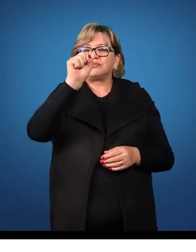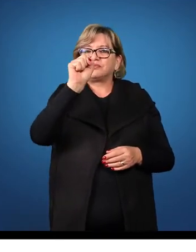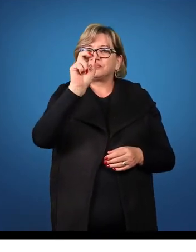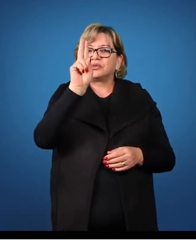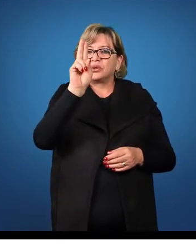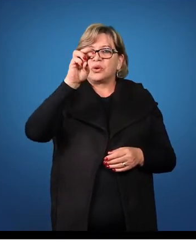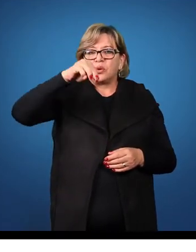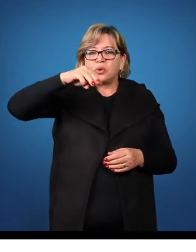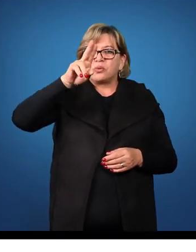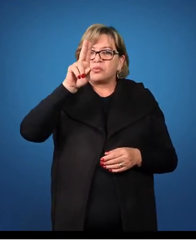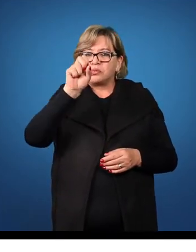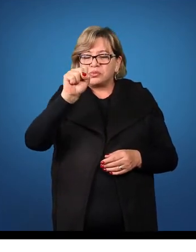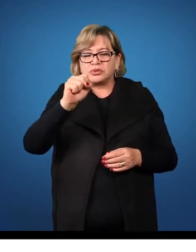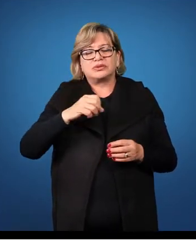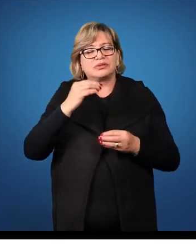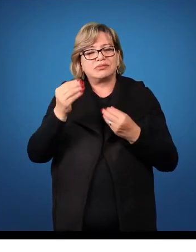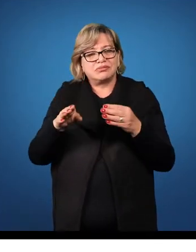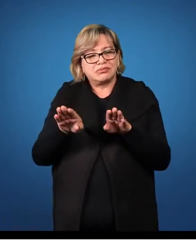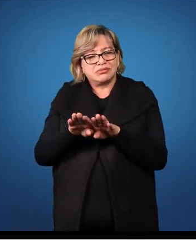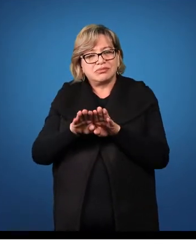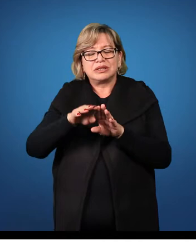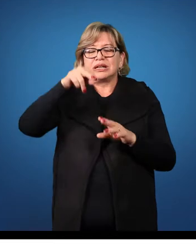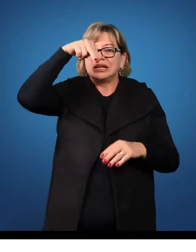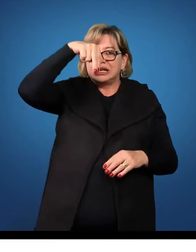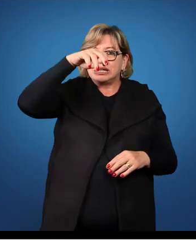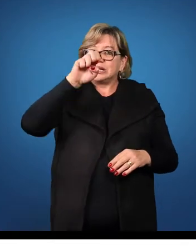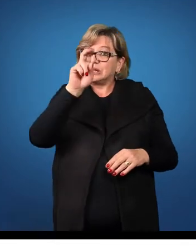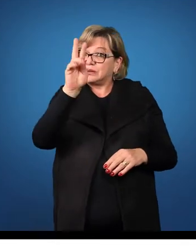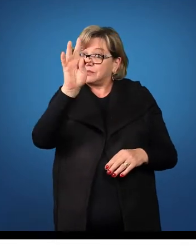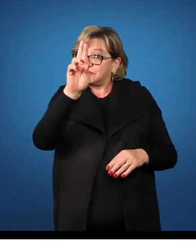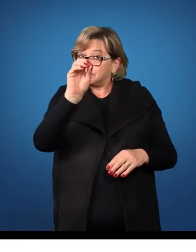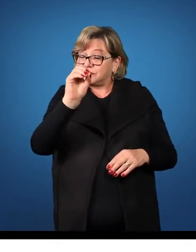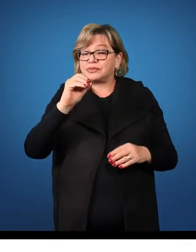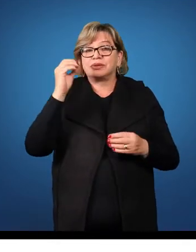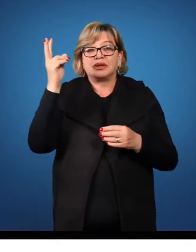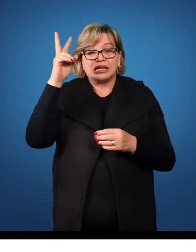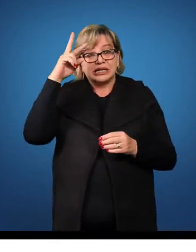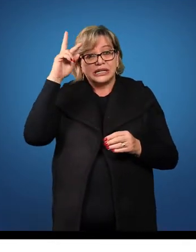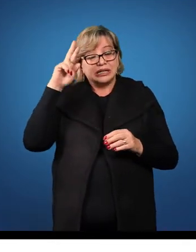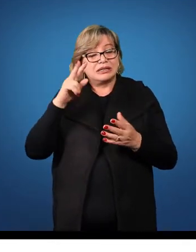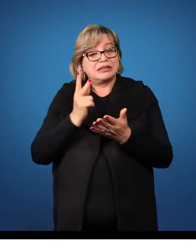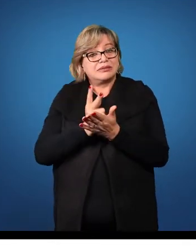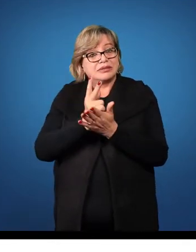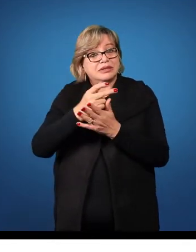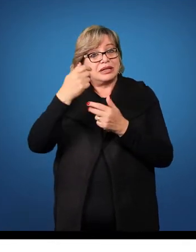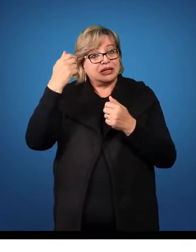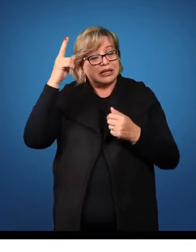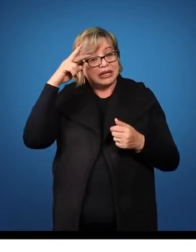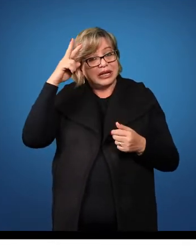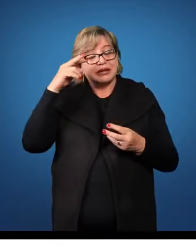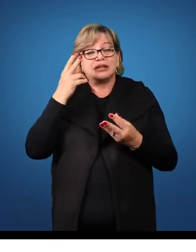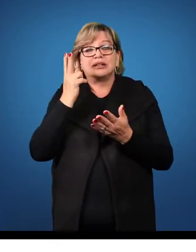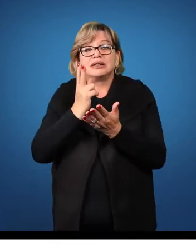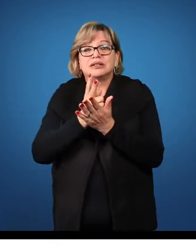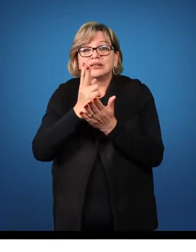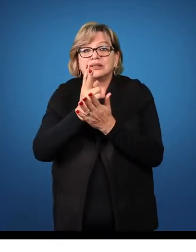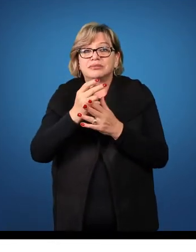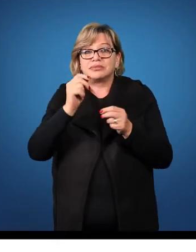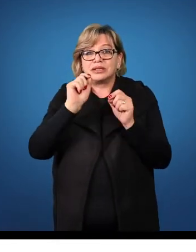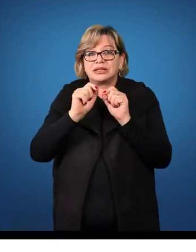E para o neutro, lembrem-se de que o nome nativo, plural, neutro,